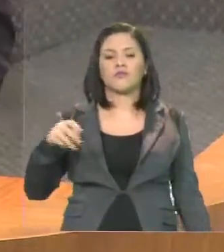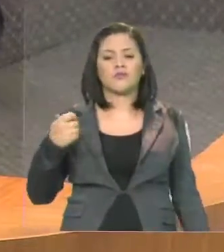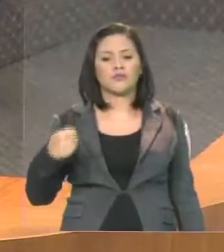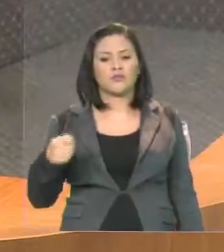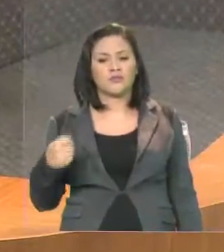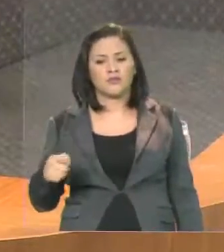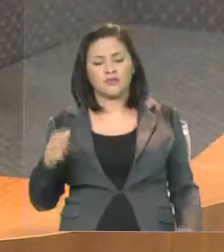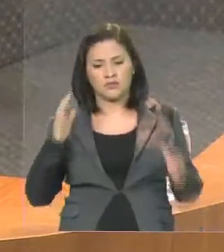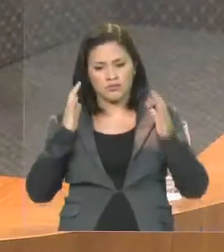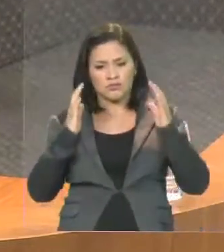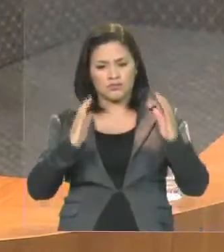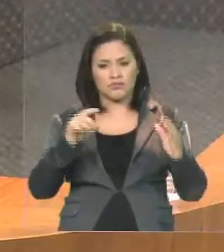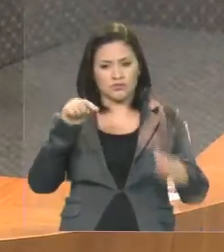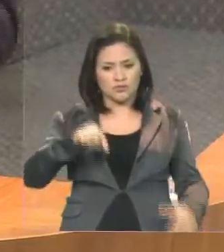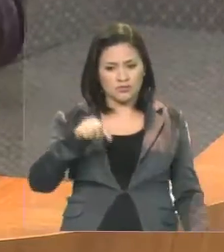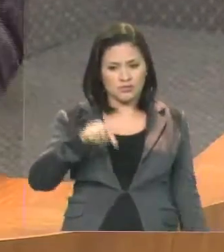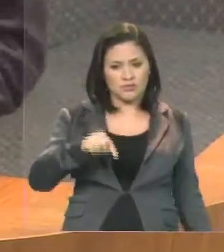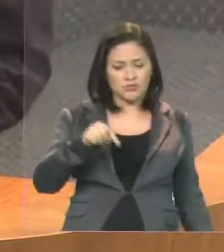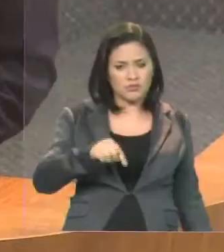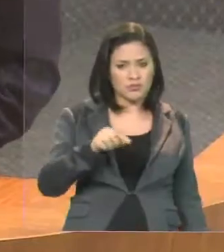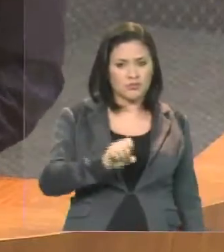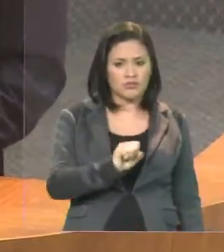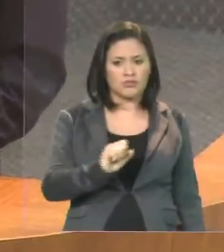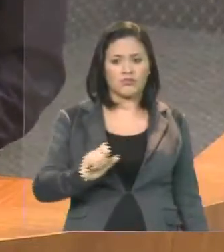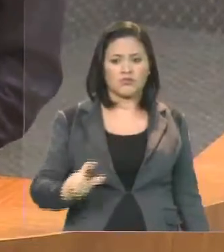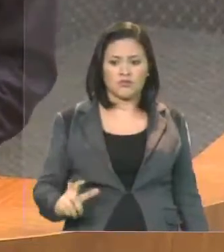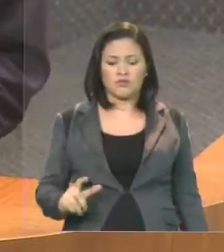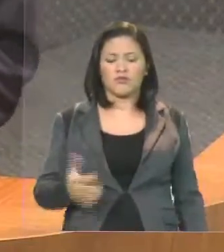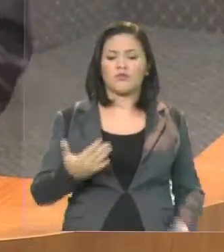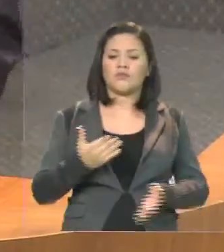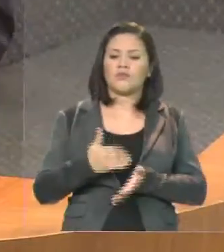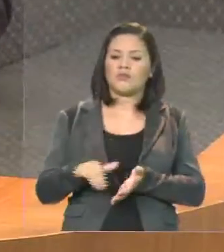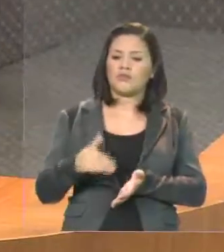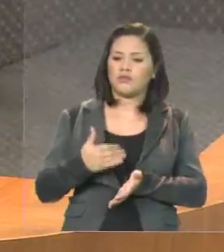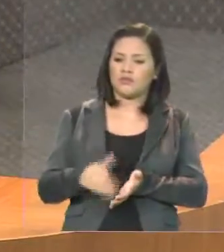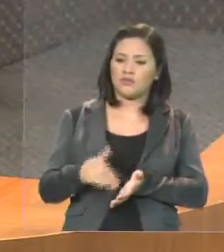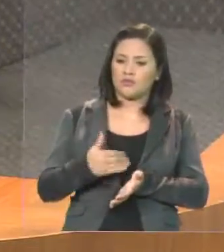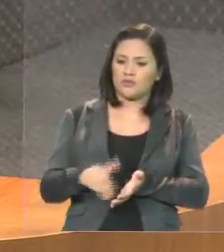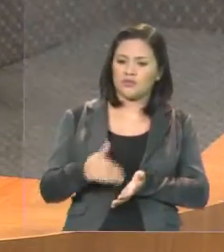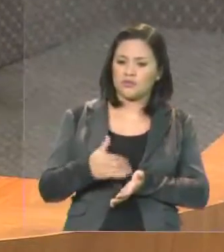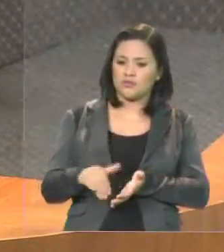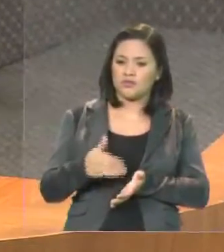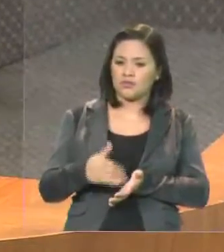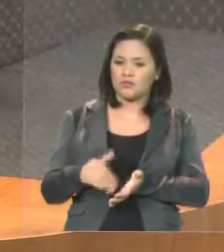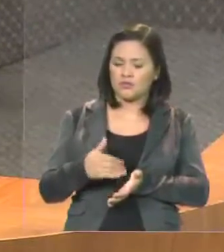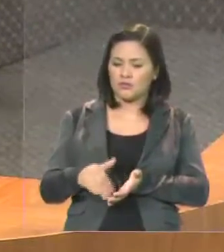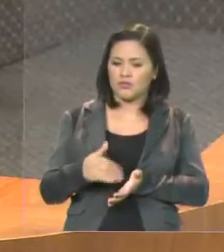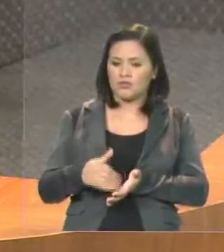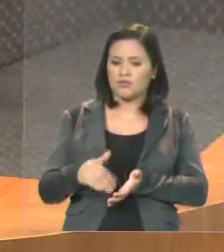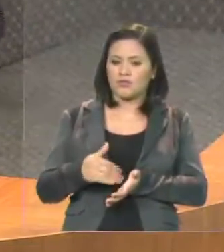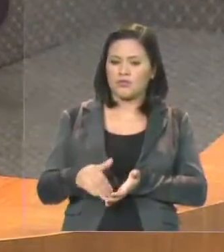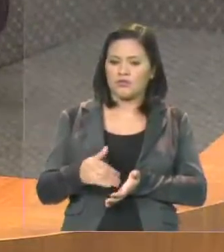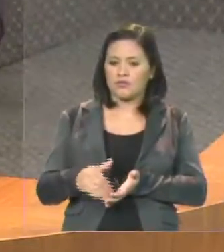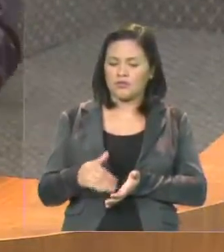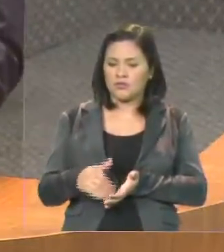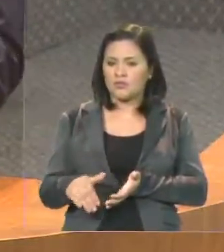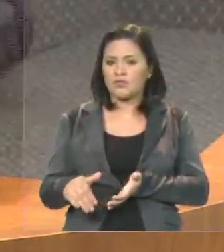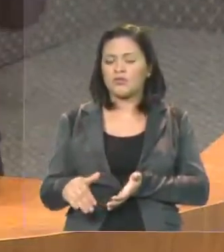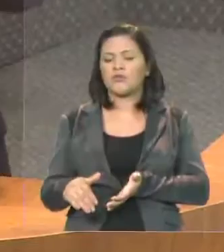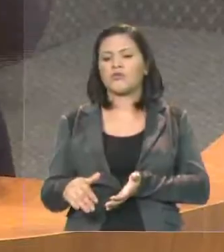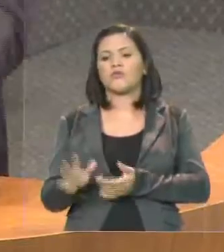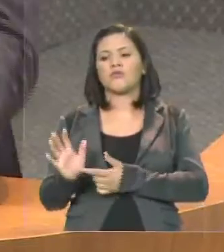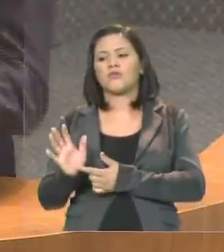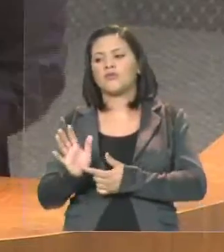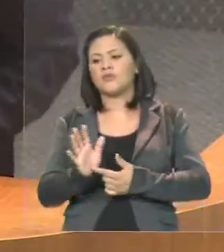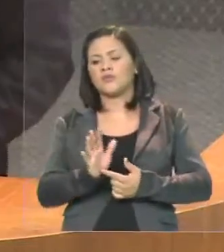Edvaldo Holanda. Precisa ter uma secretaria não extraordinária, mas uma secretaria também à altura do esforço que eu vi. Jota